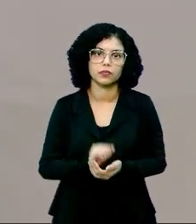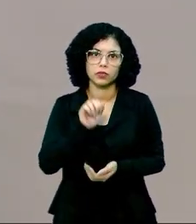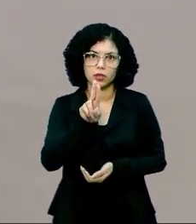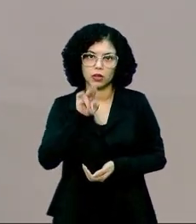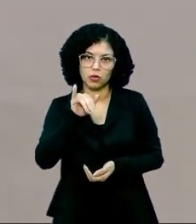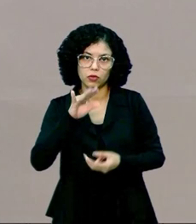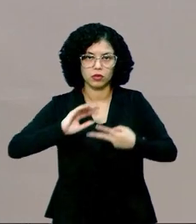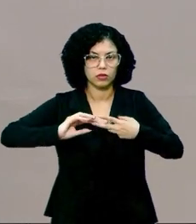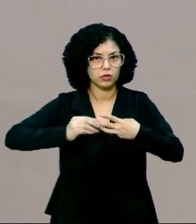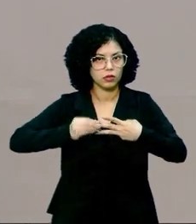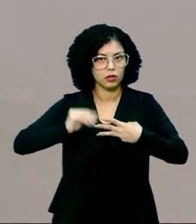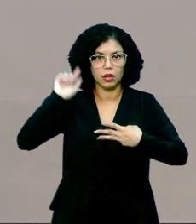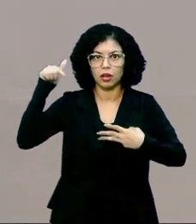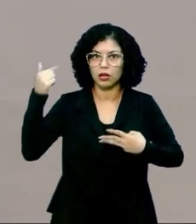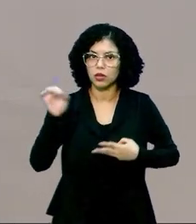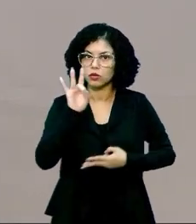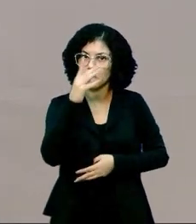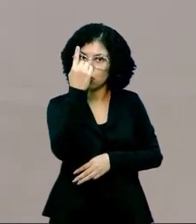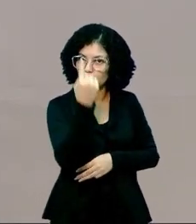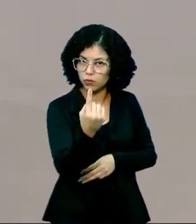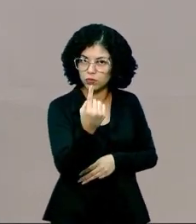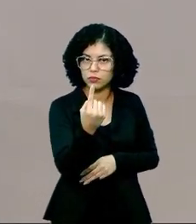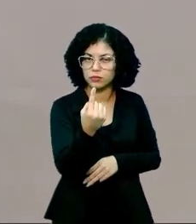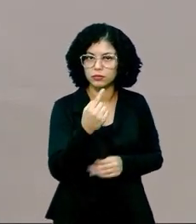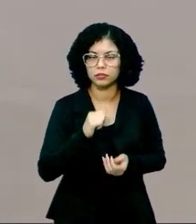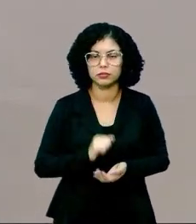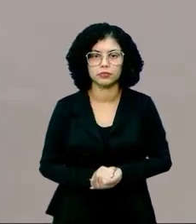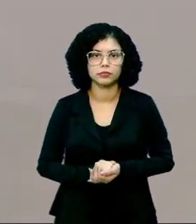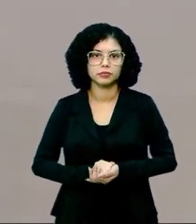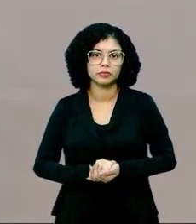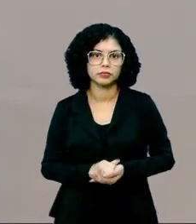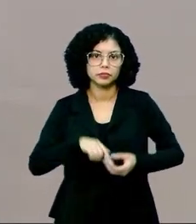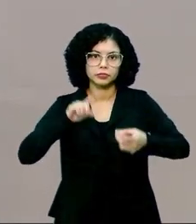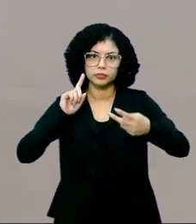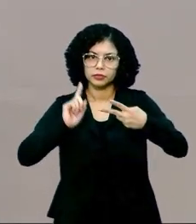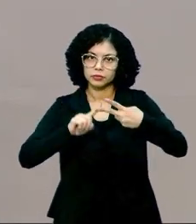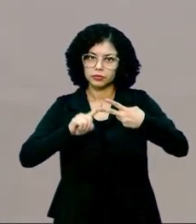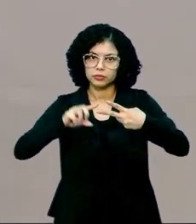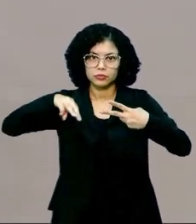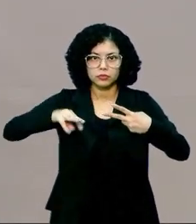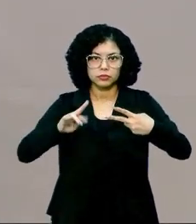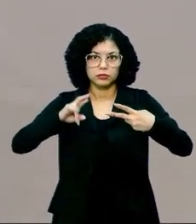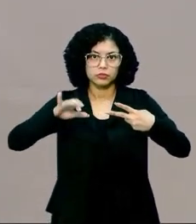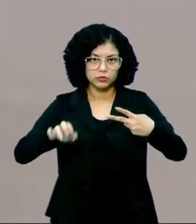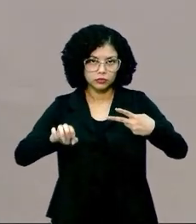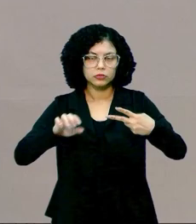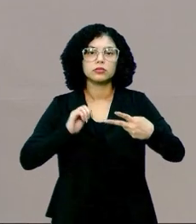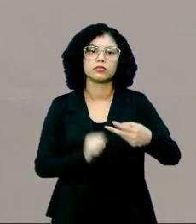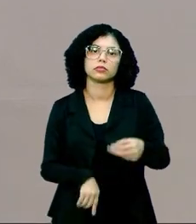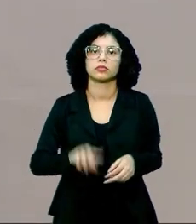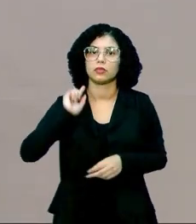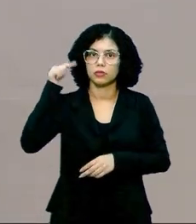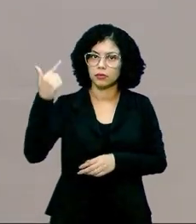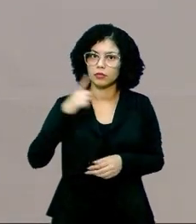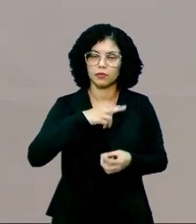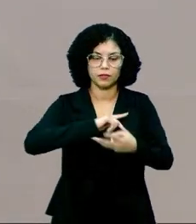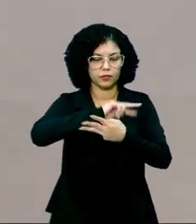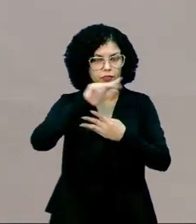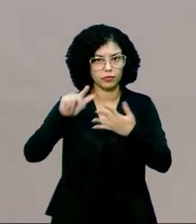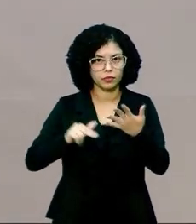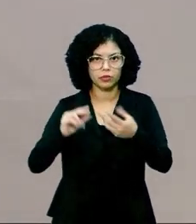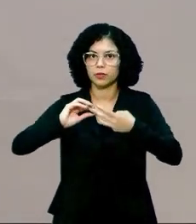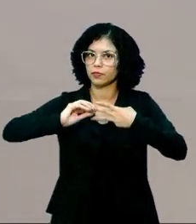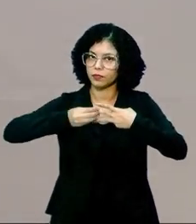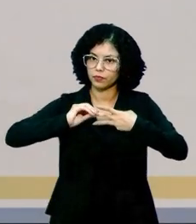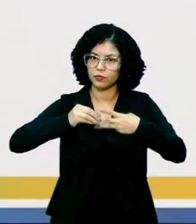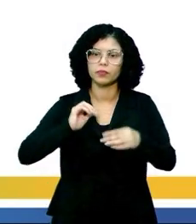A unicelulares é aquela que só tem uma única célula. E a multi, né, ou pluricelulares, é aquelas que tem várias células. Uma